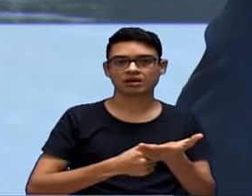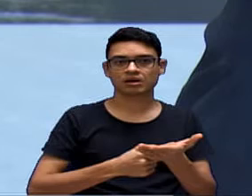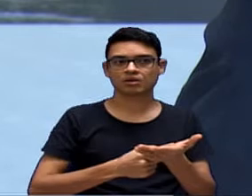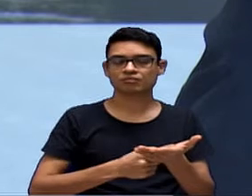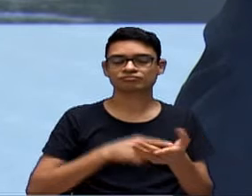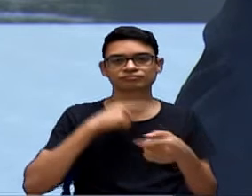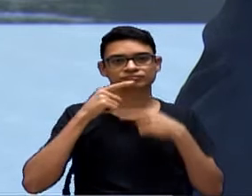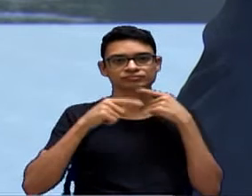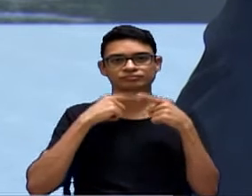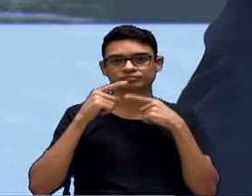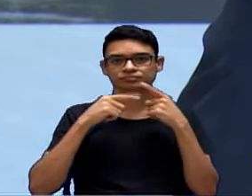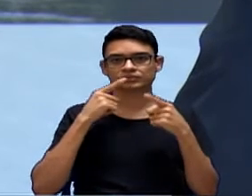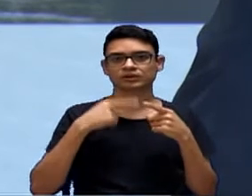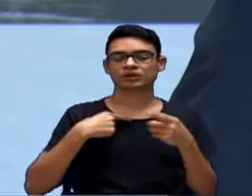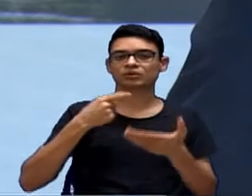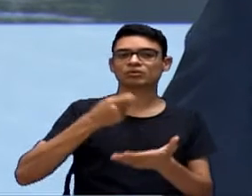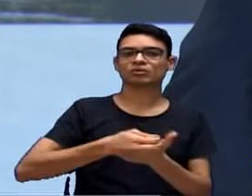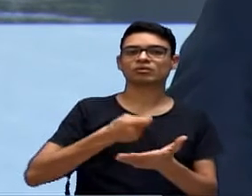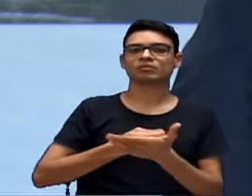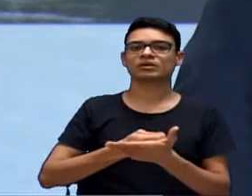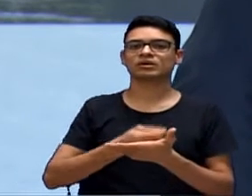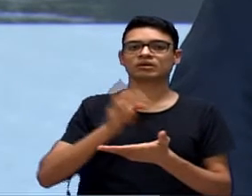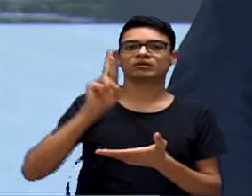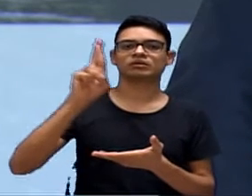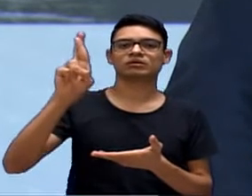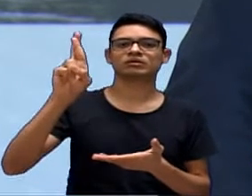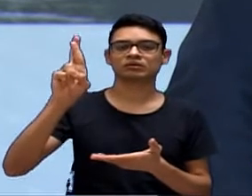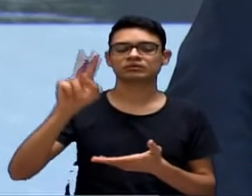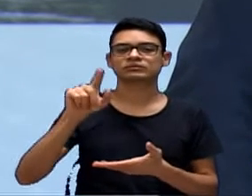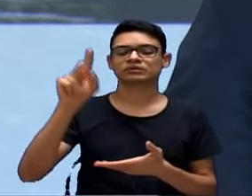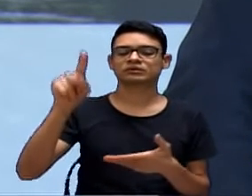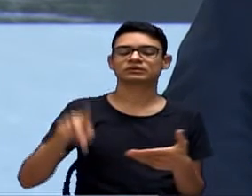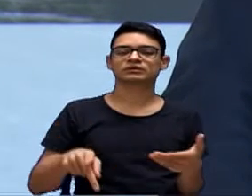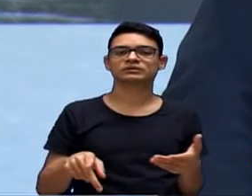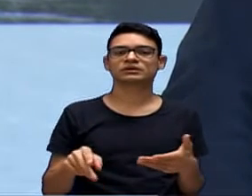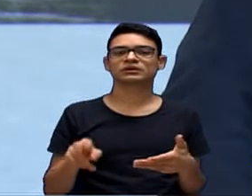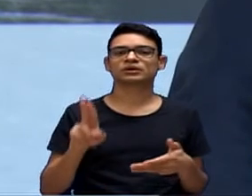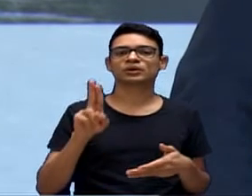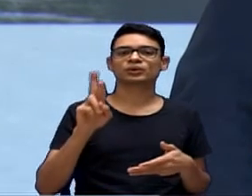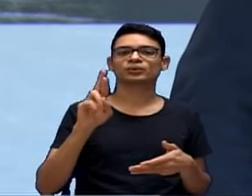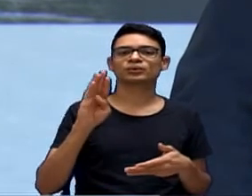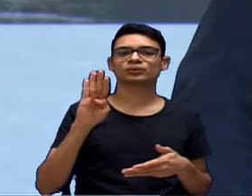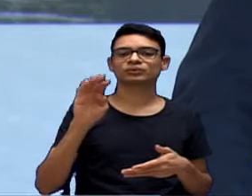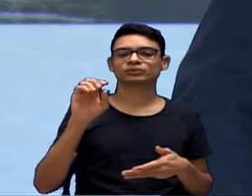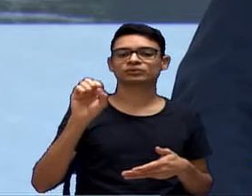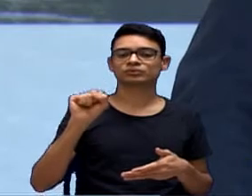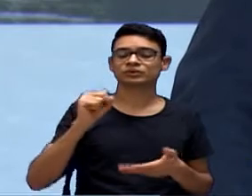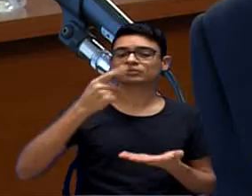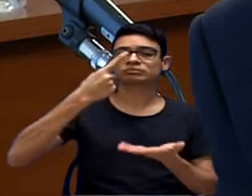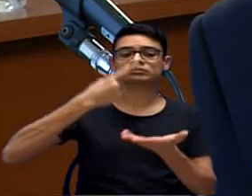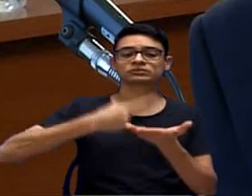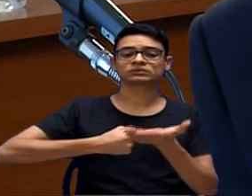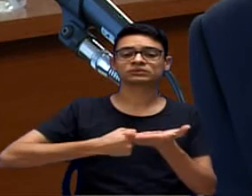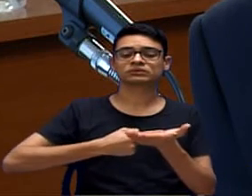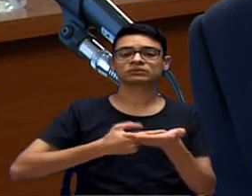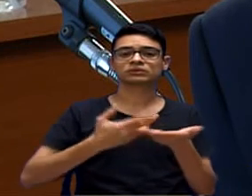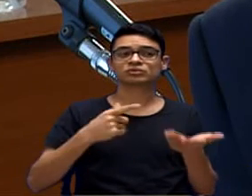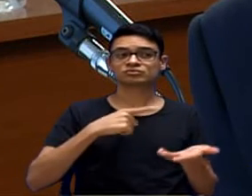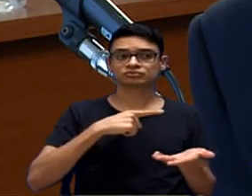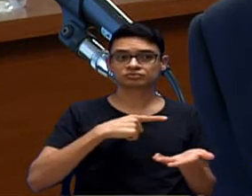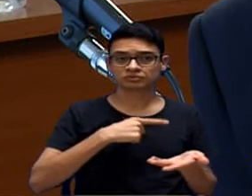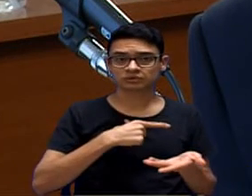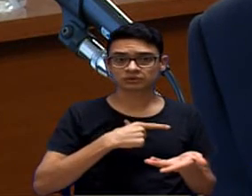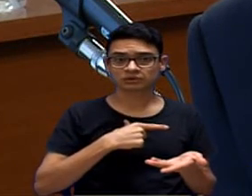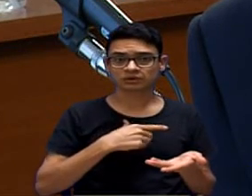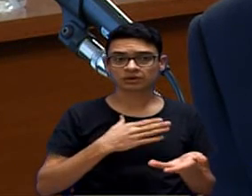ao presidente da Urbis o que está acontecendo, porque se foi prometido teria que estar tendo esse ônibus, se já tem, então, se já tem, agora ele